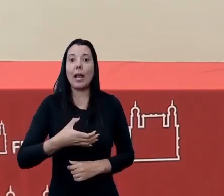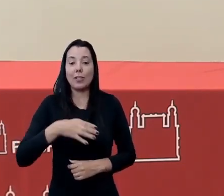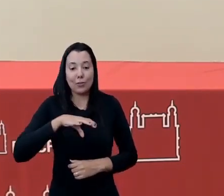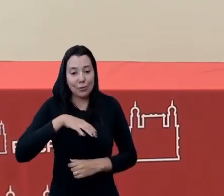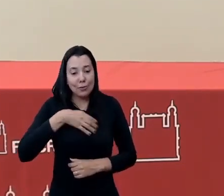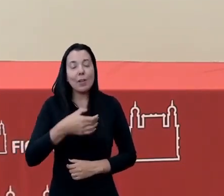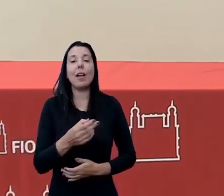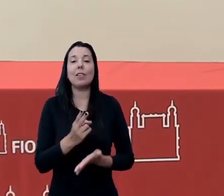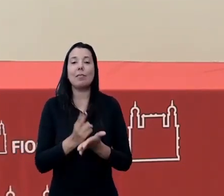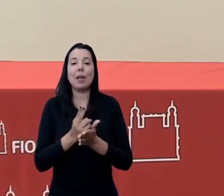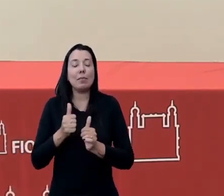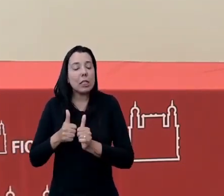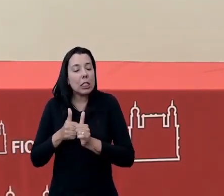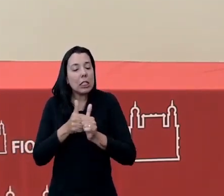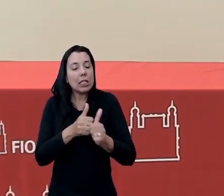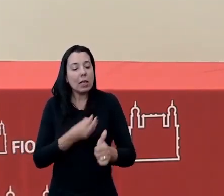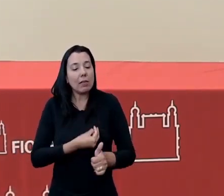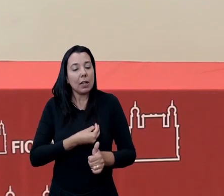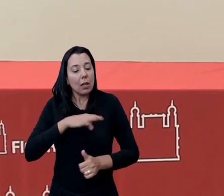coragem